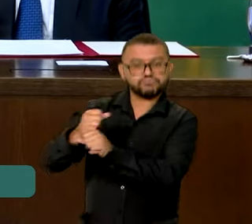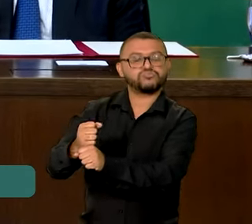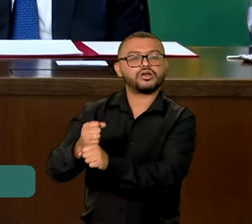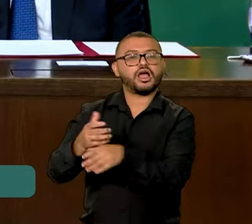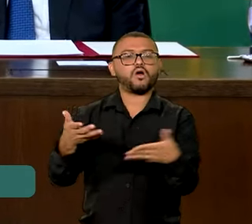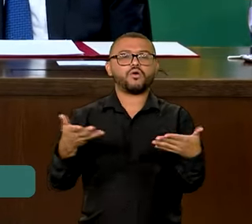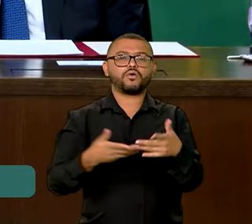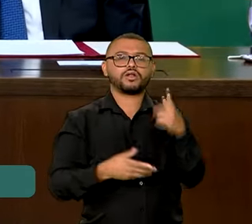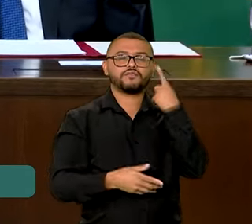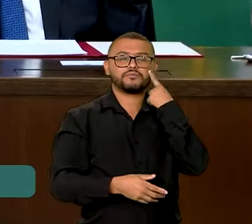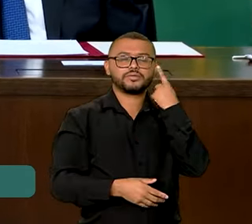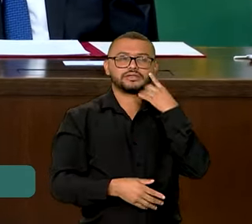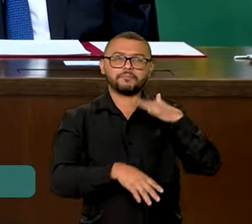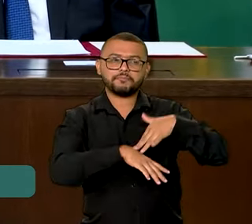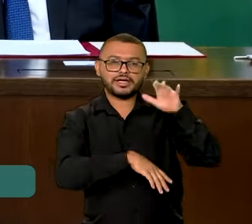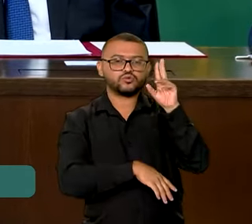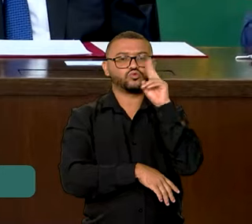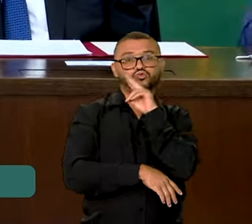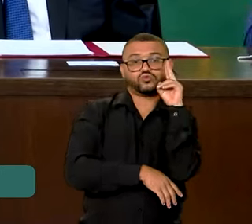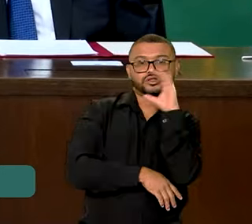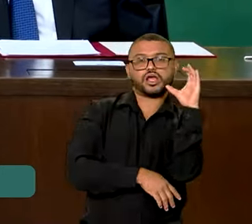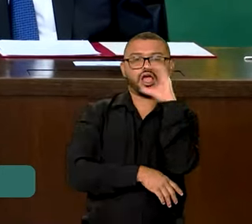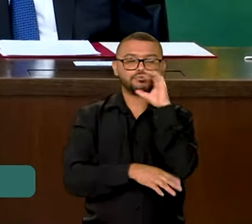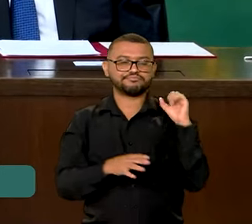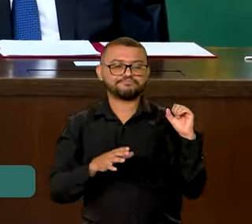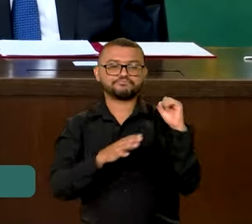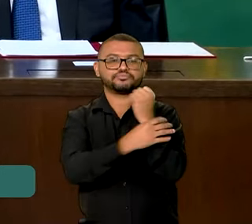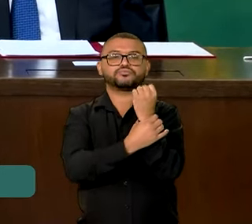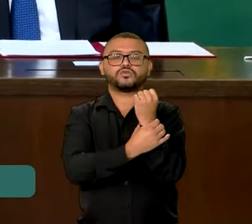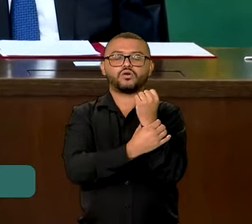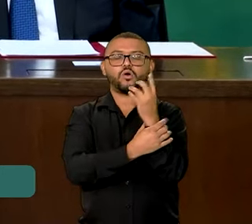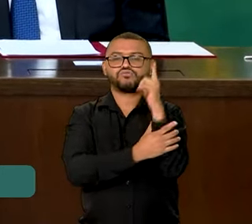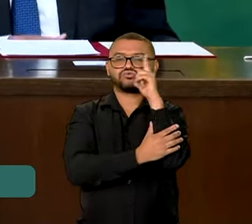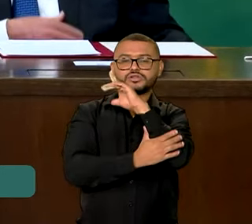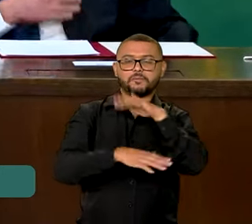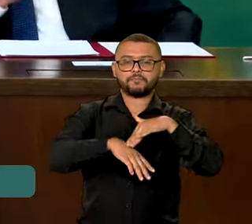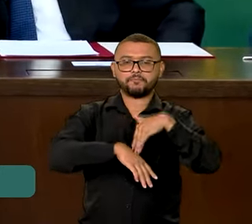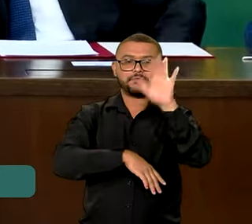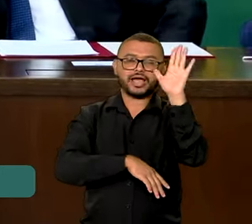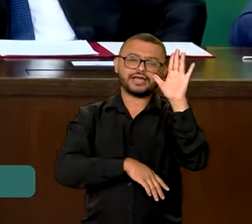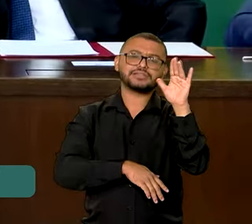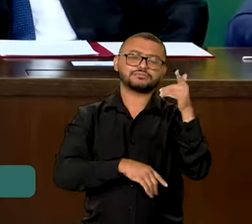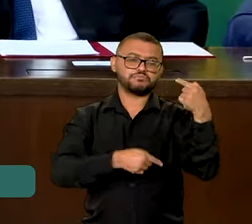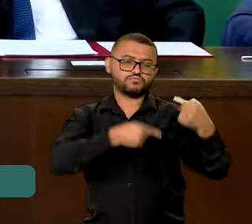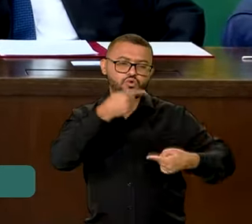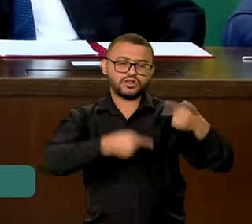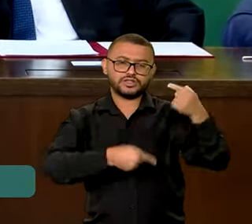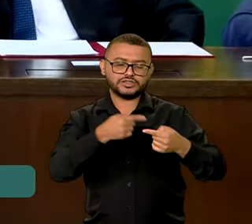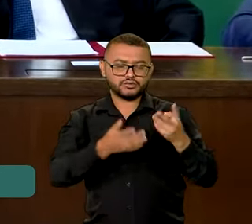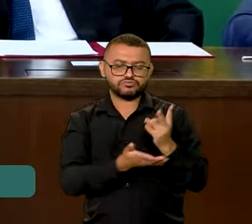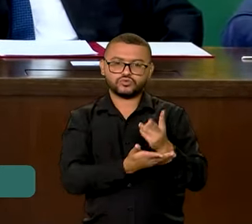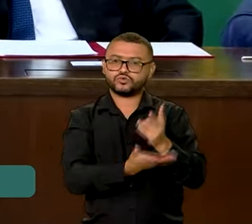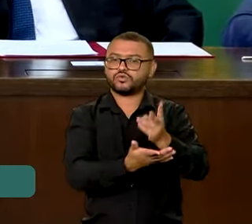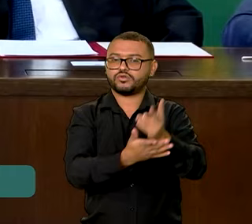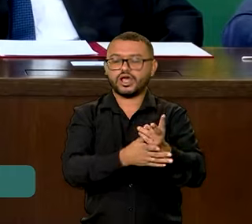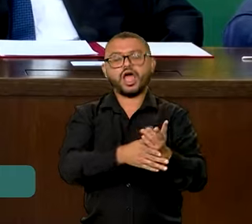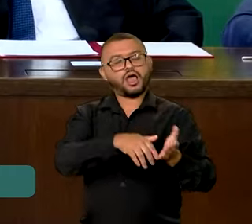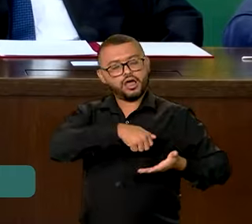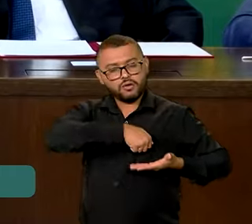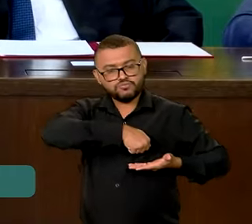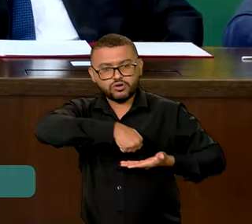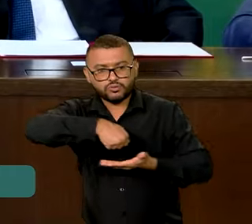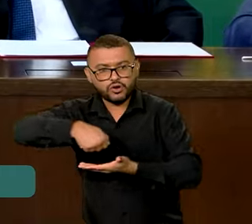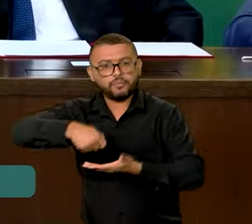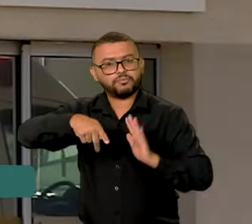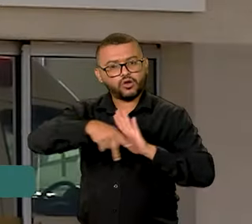que agora a gente possa ter previsibilidade e segurança e a gente, de fato, criar uma política permanente de transporte de